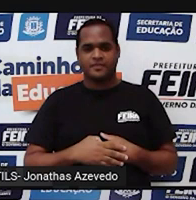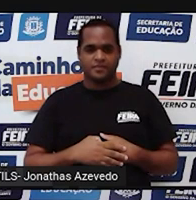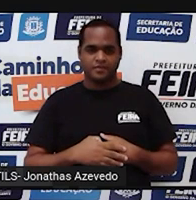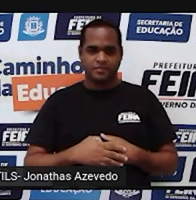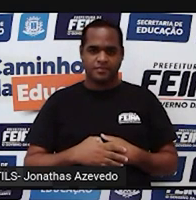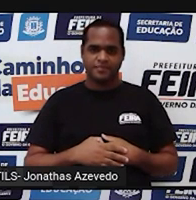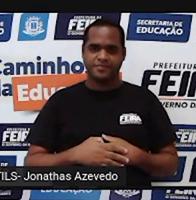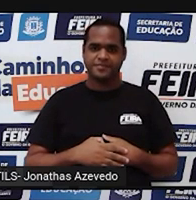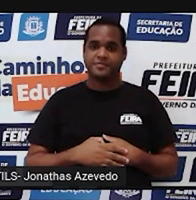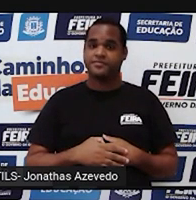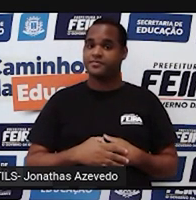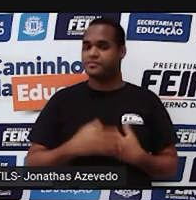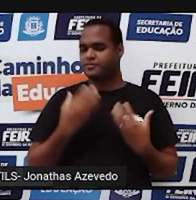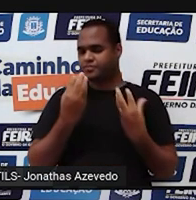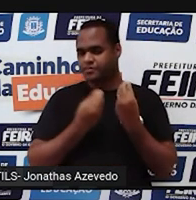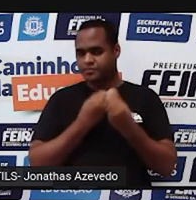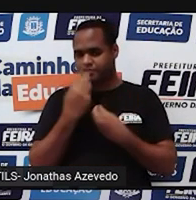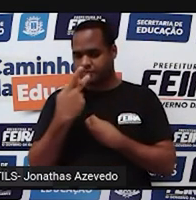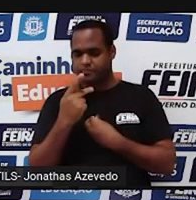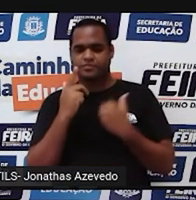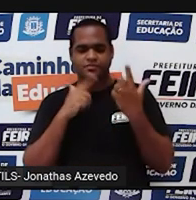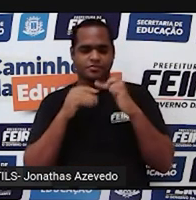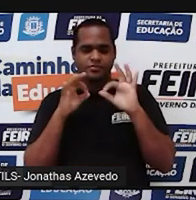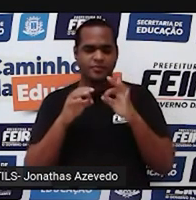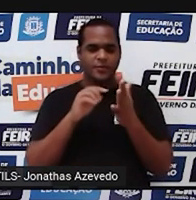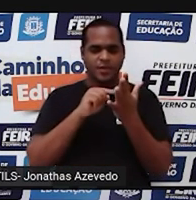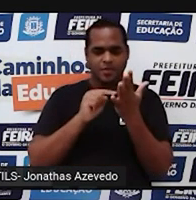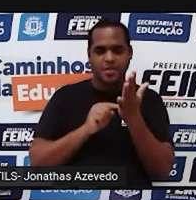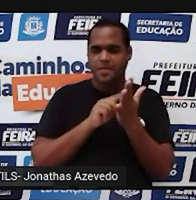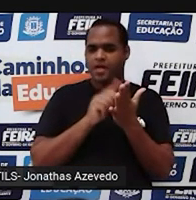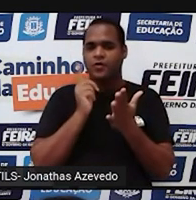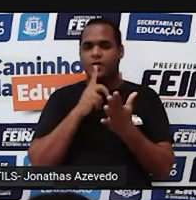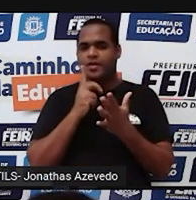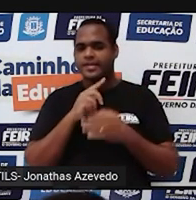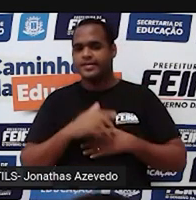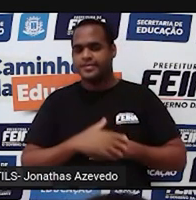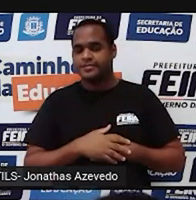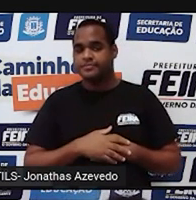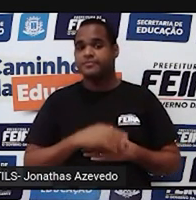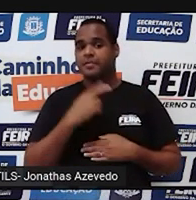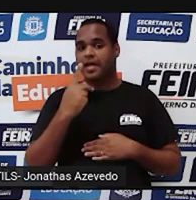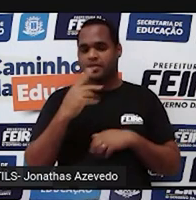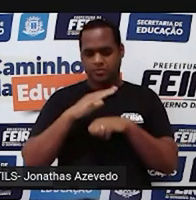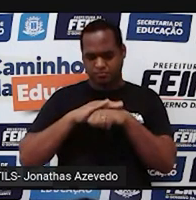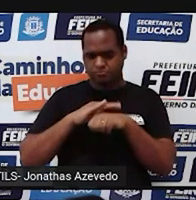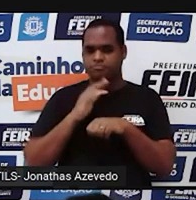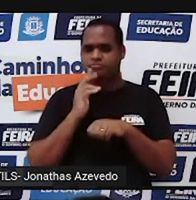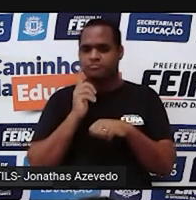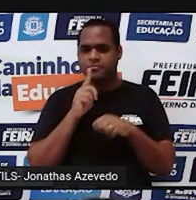dá para fazer essa divisão também manualmente. Certo? Mas a calculadora, para ser mais rápido,